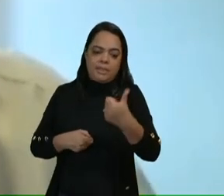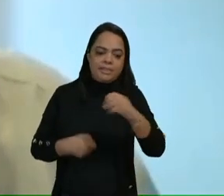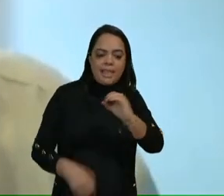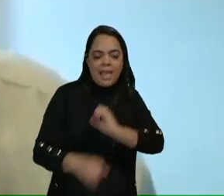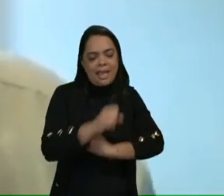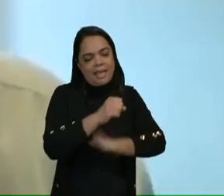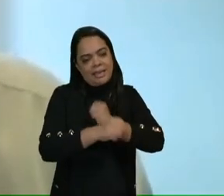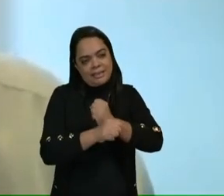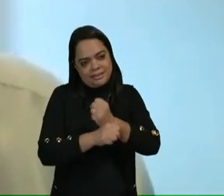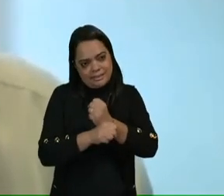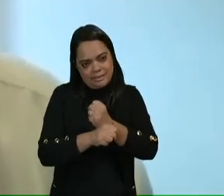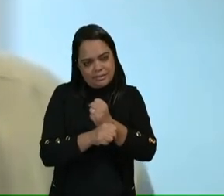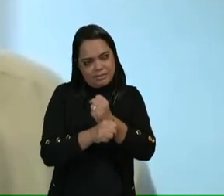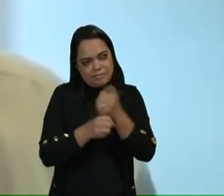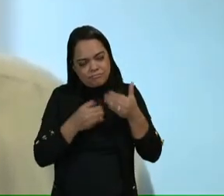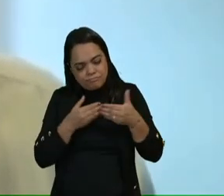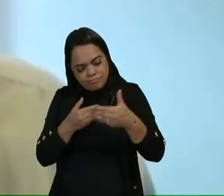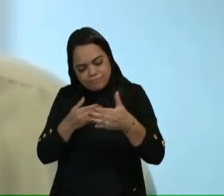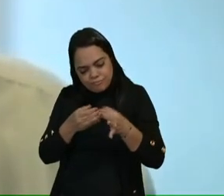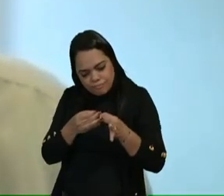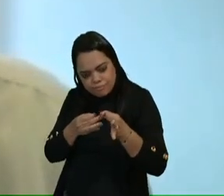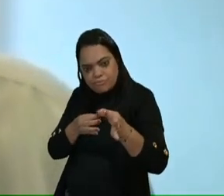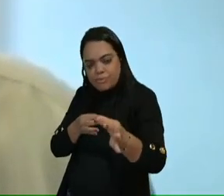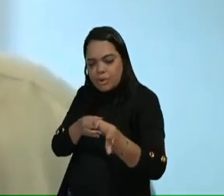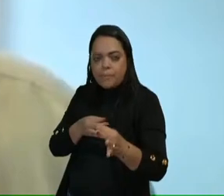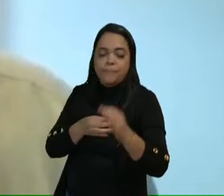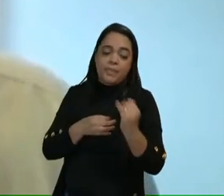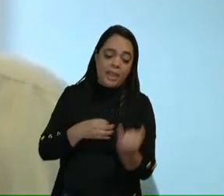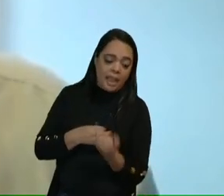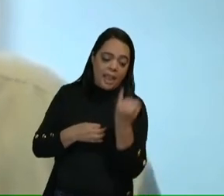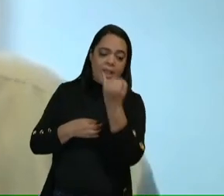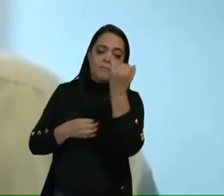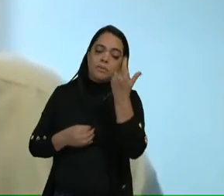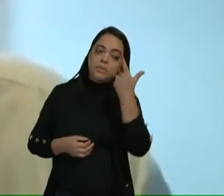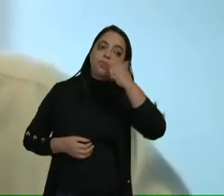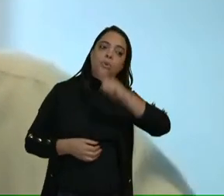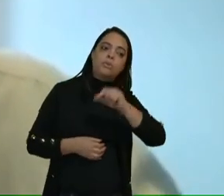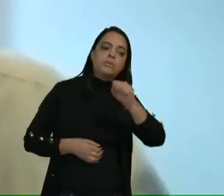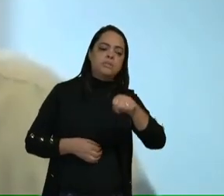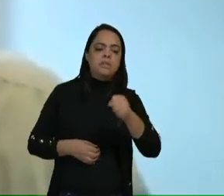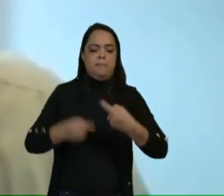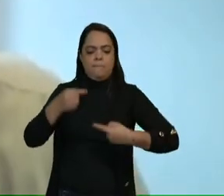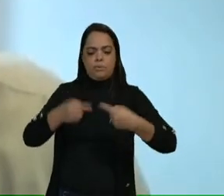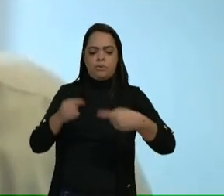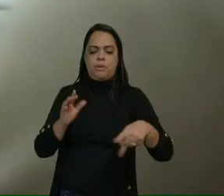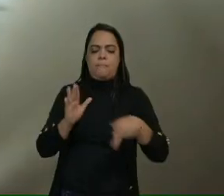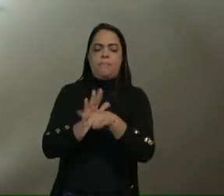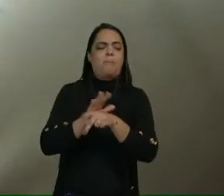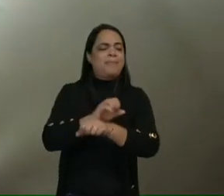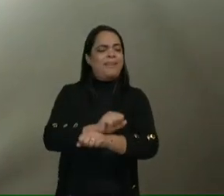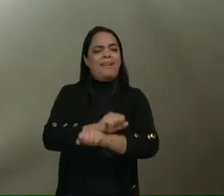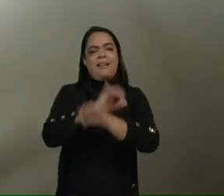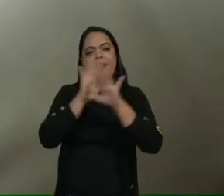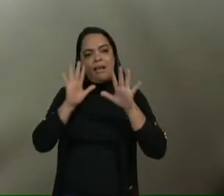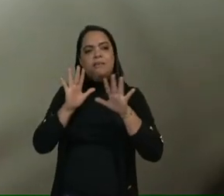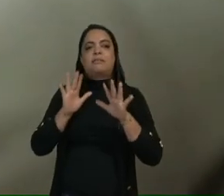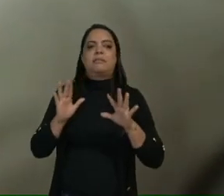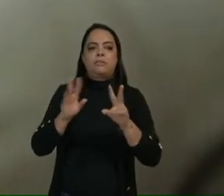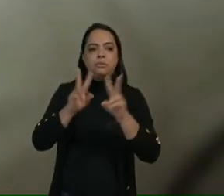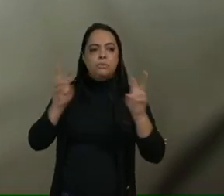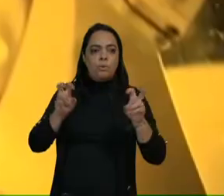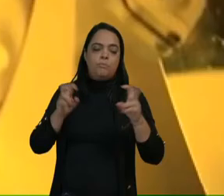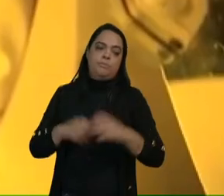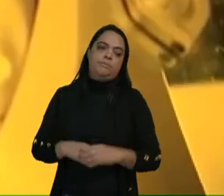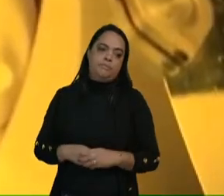vamos dizer, de médio e longo prazo. É importante que haja, sim, uma política pública muito clara nesse sentido. O setor